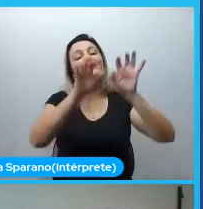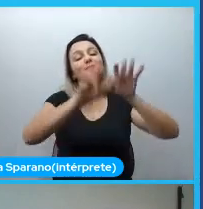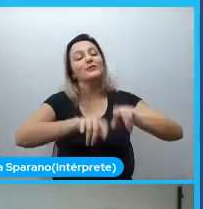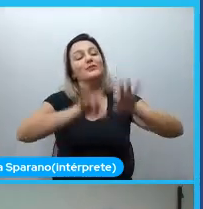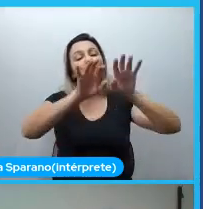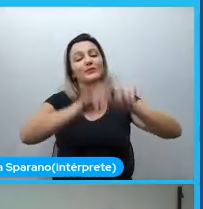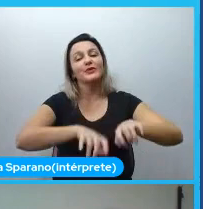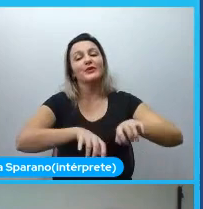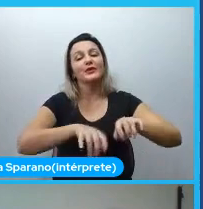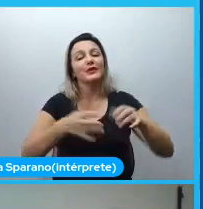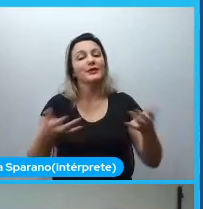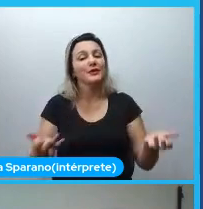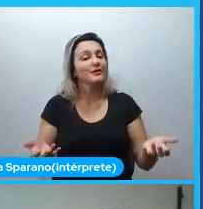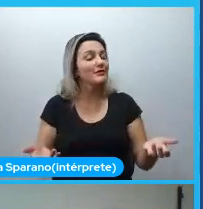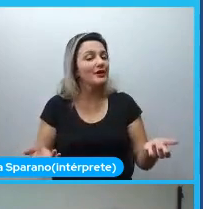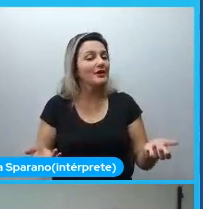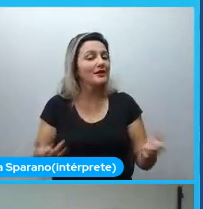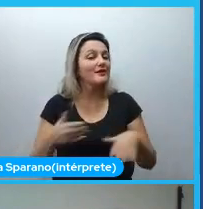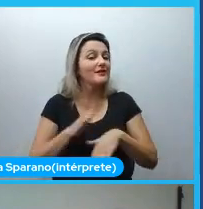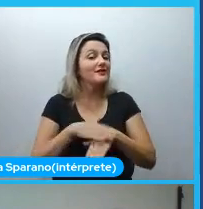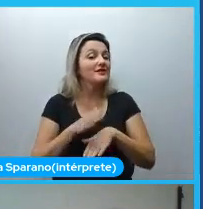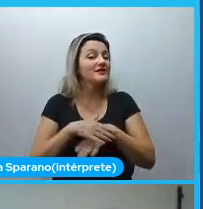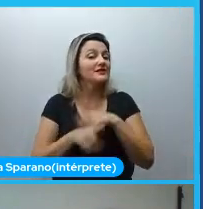o que é que eu deveria fazer?